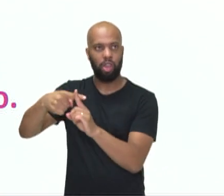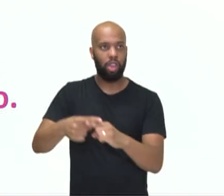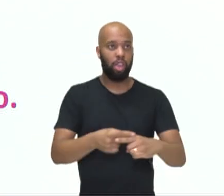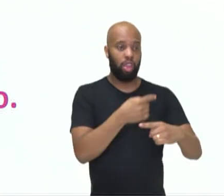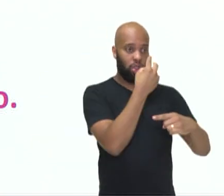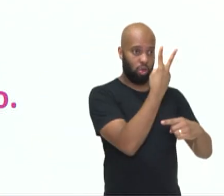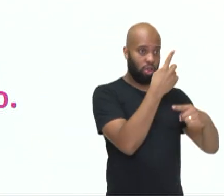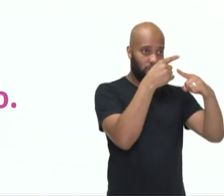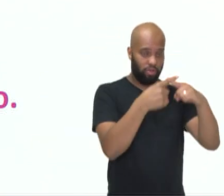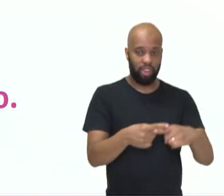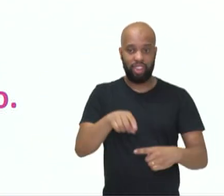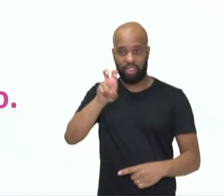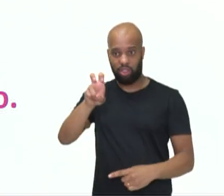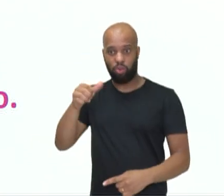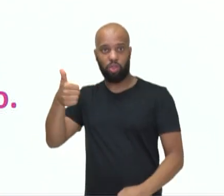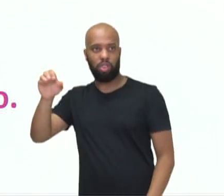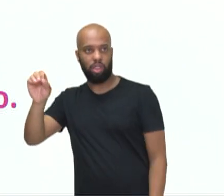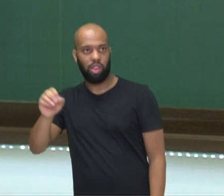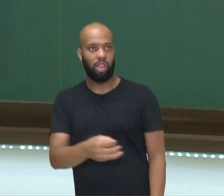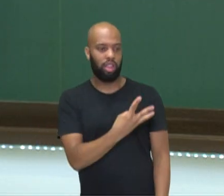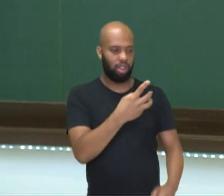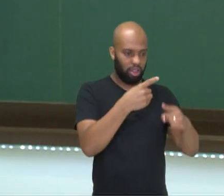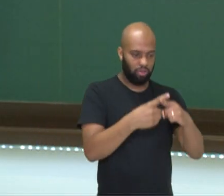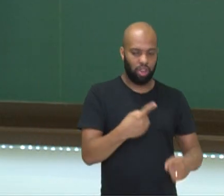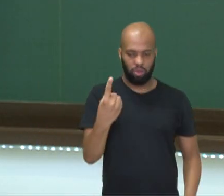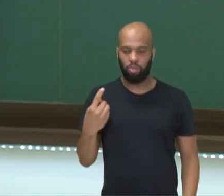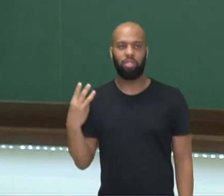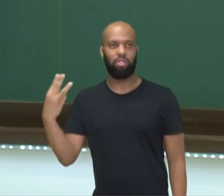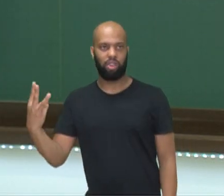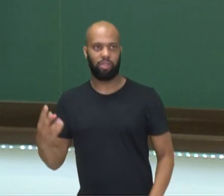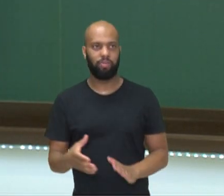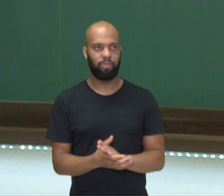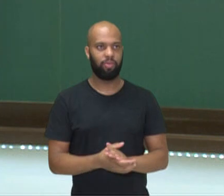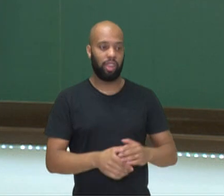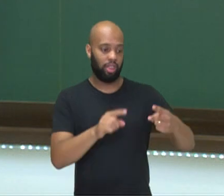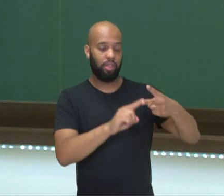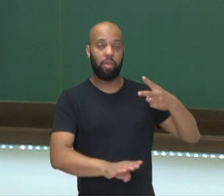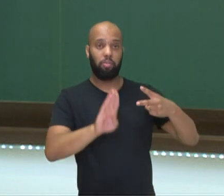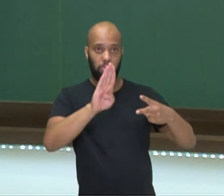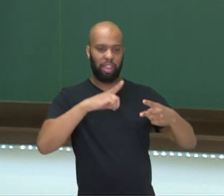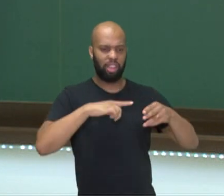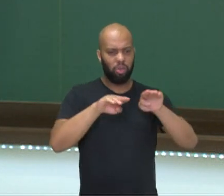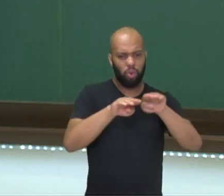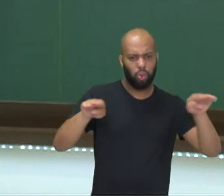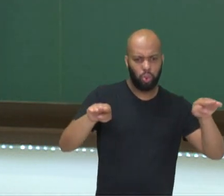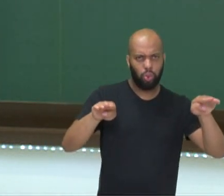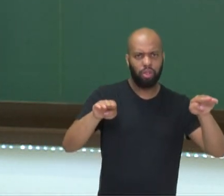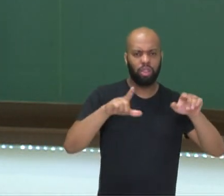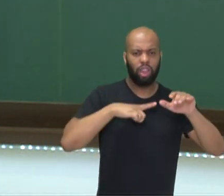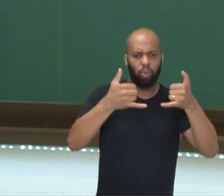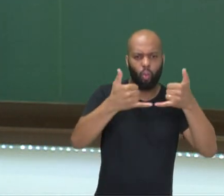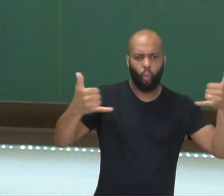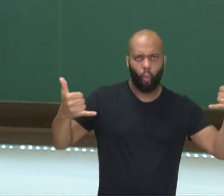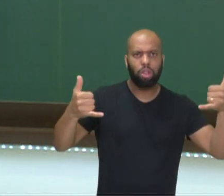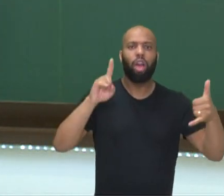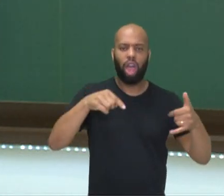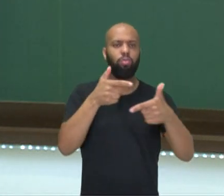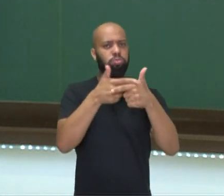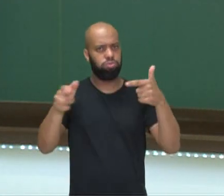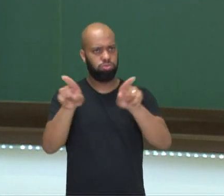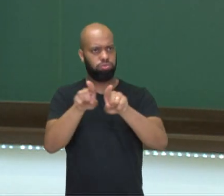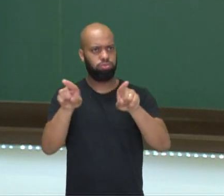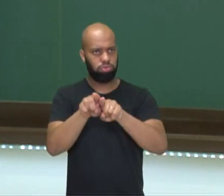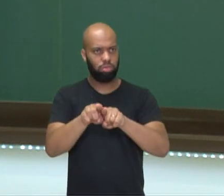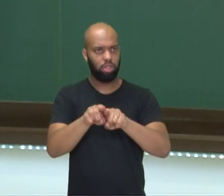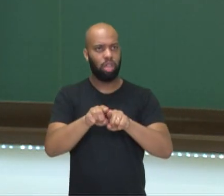5, 10. E 3 vezes 1 é 3. No segundo caso, eu tenho um traço de fração. Não esqueça que o traço de fração é uma divisão.